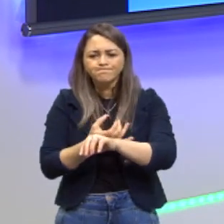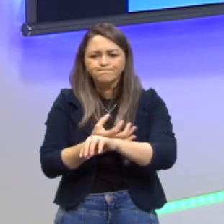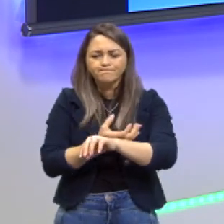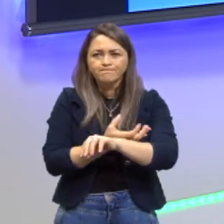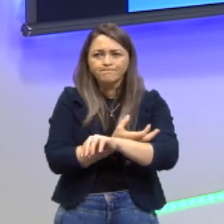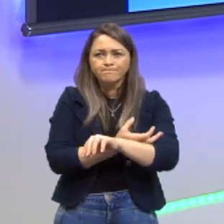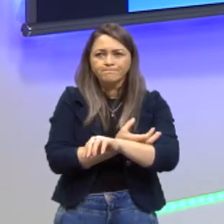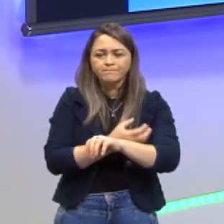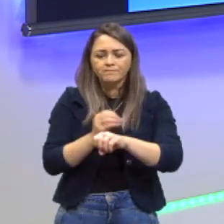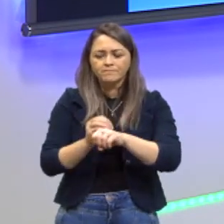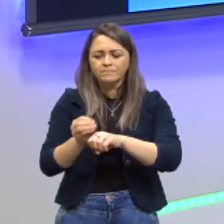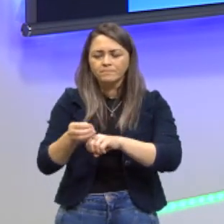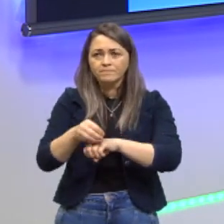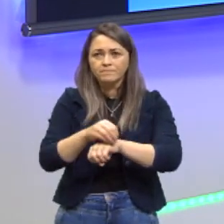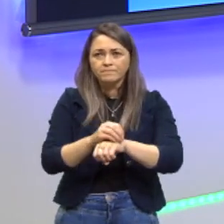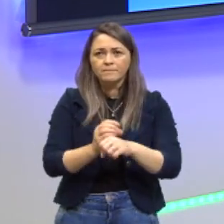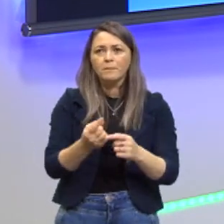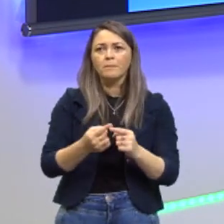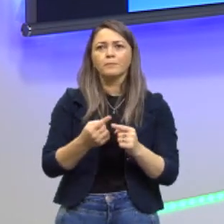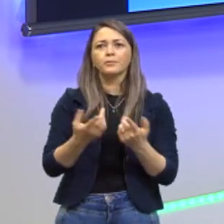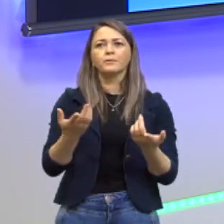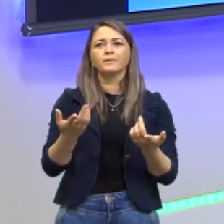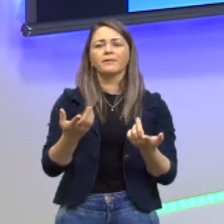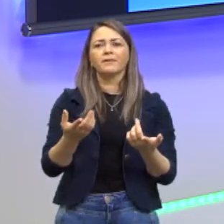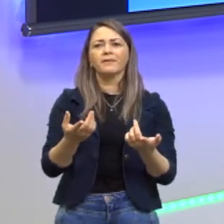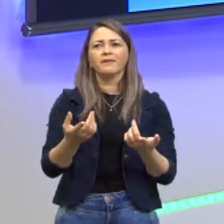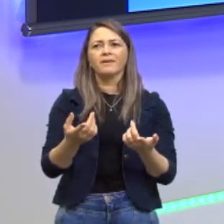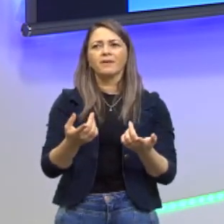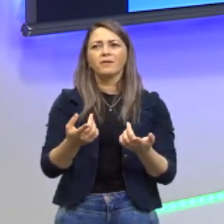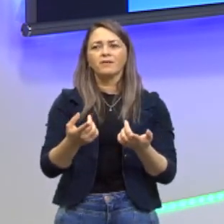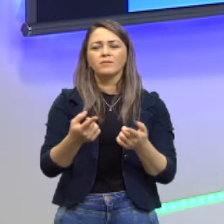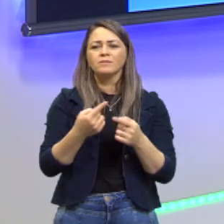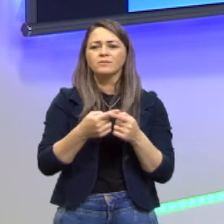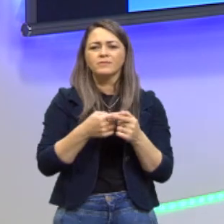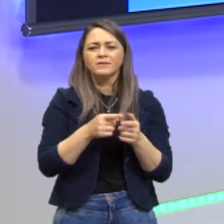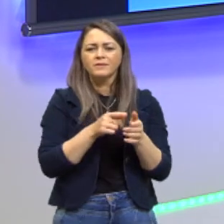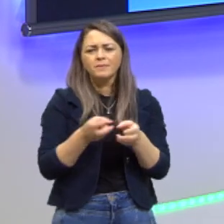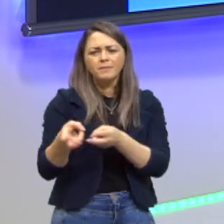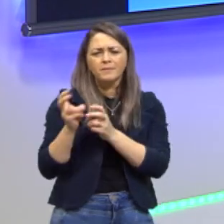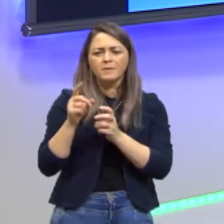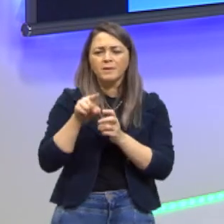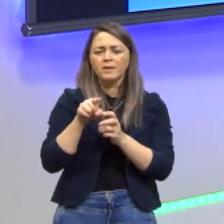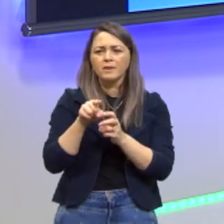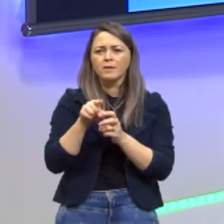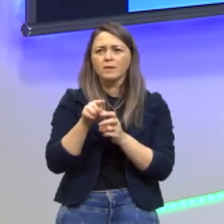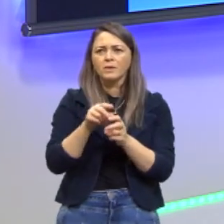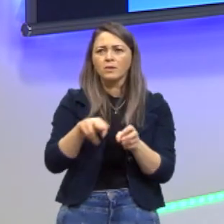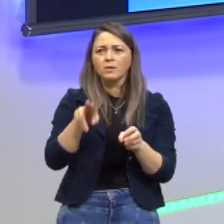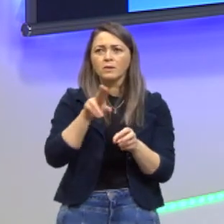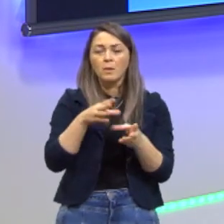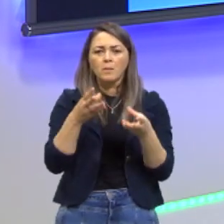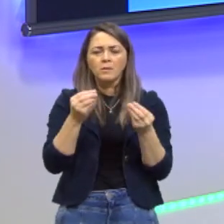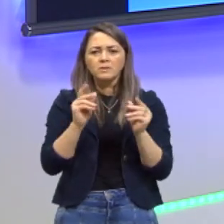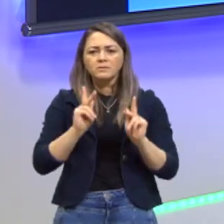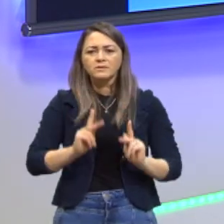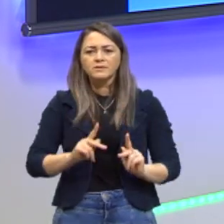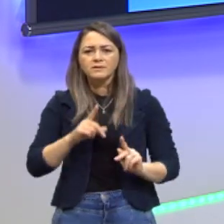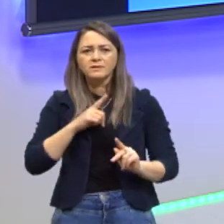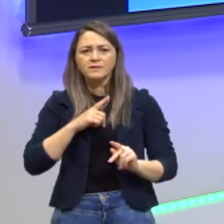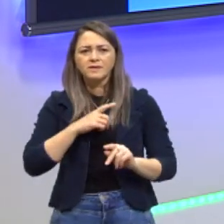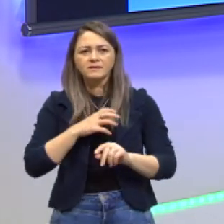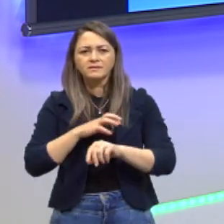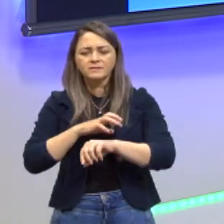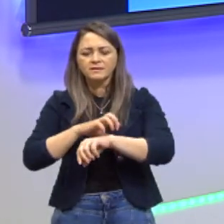Na verdade, eles observaram que uma das questões era essa, né? Que existem muitas pessoas que têm alergia